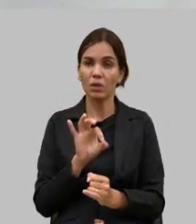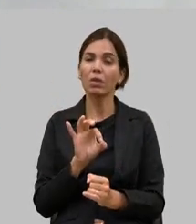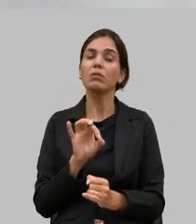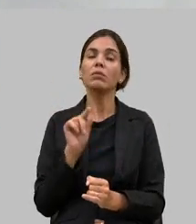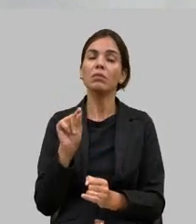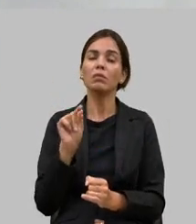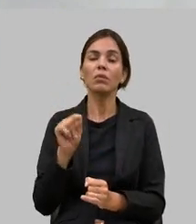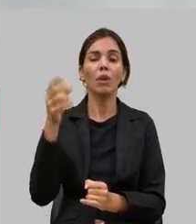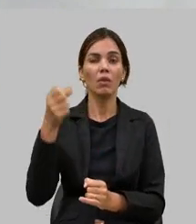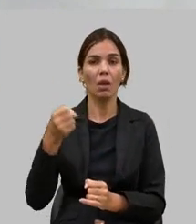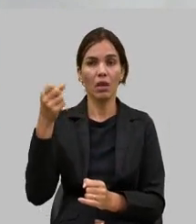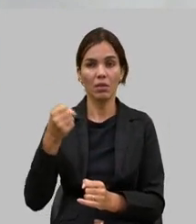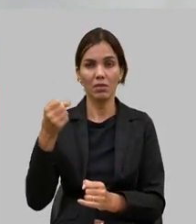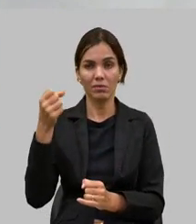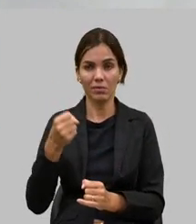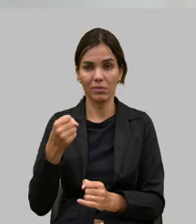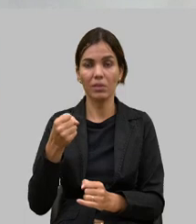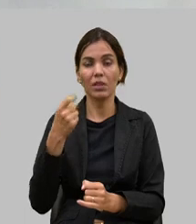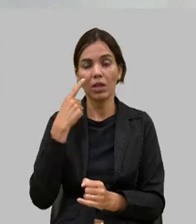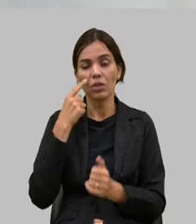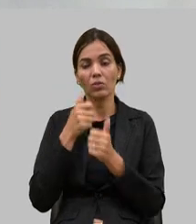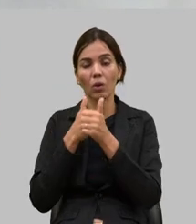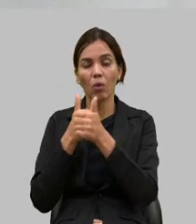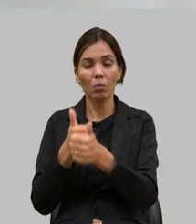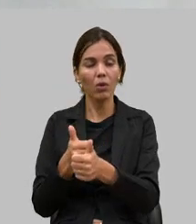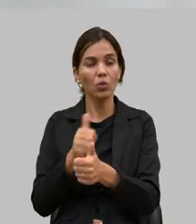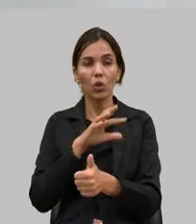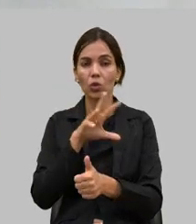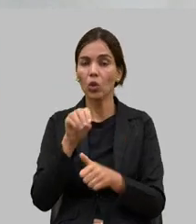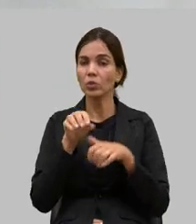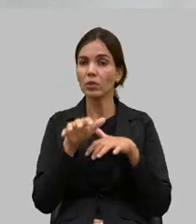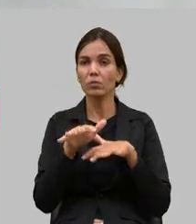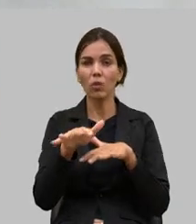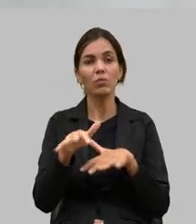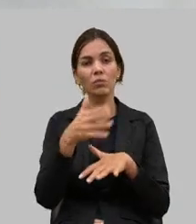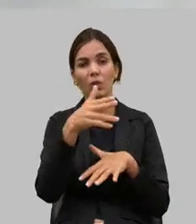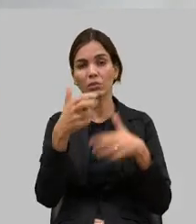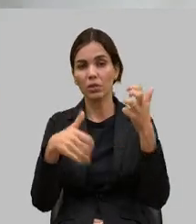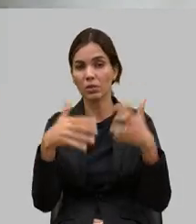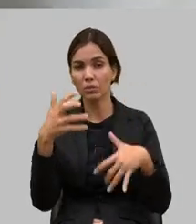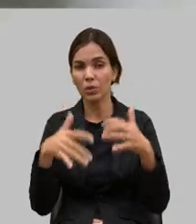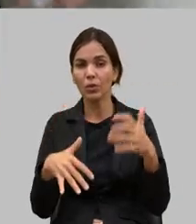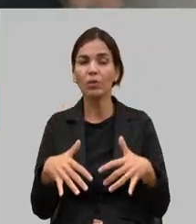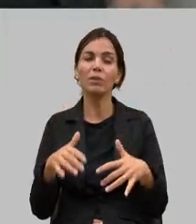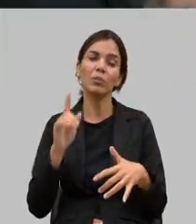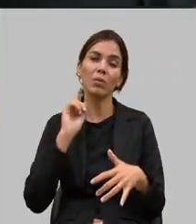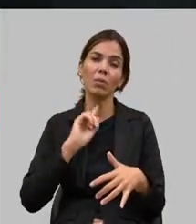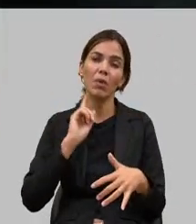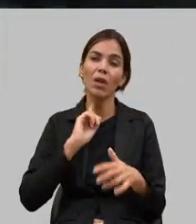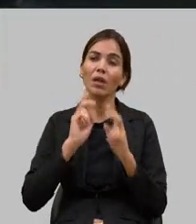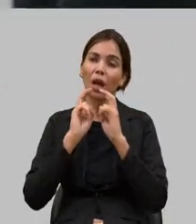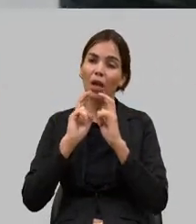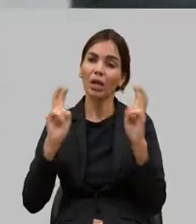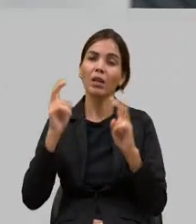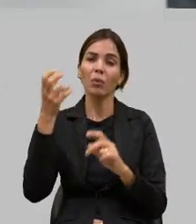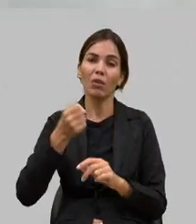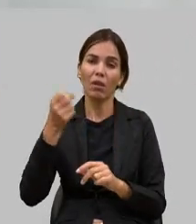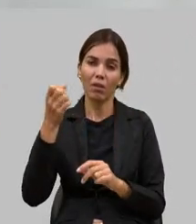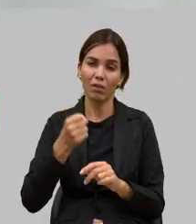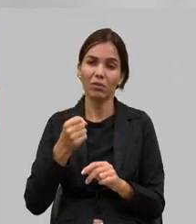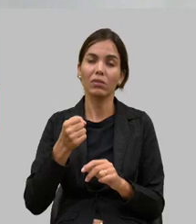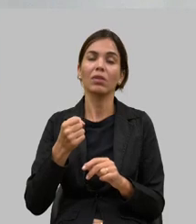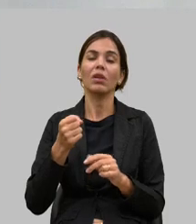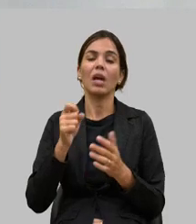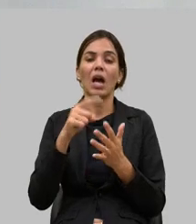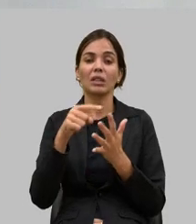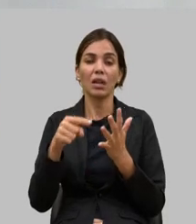e nós acompanhamos todos esses movimentos que você citou do Minas Grita pelo Leite as ações que o